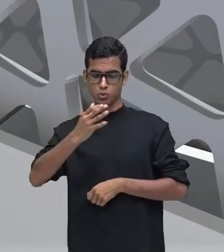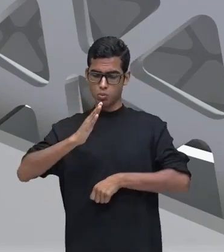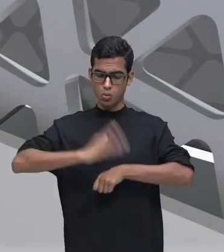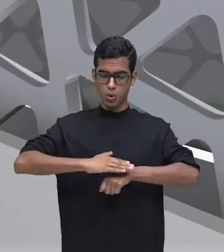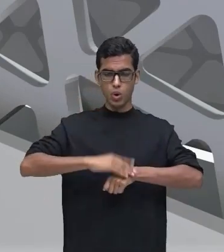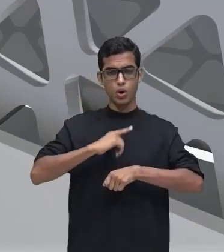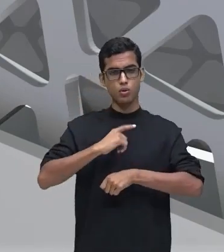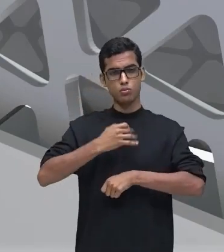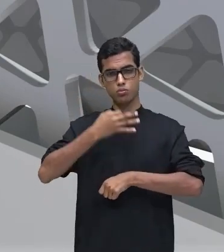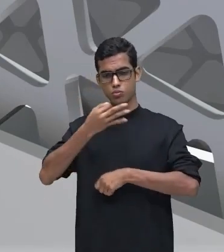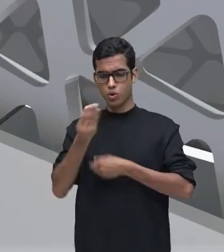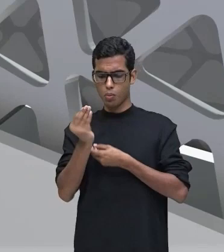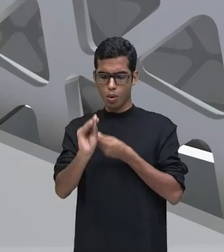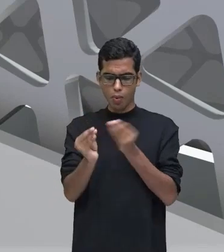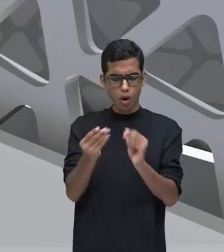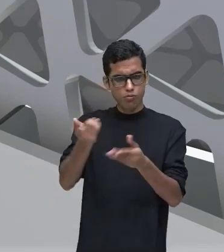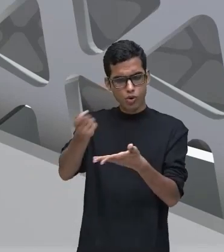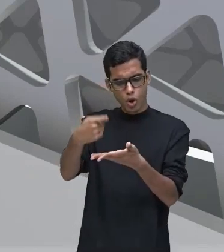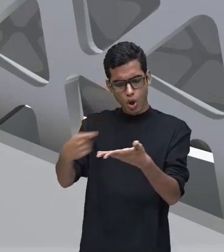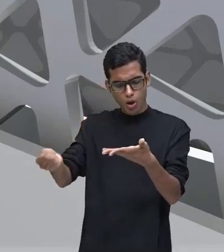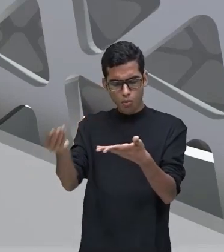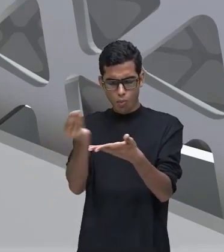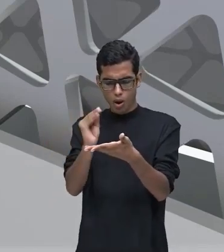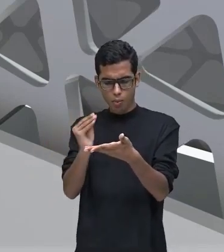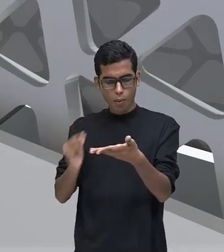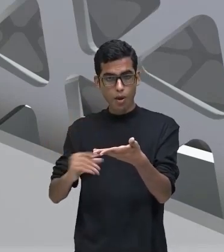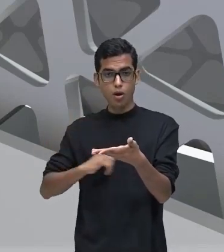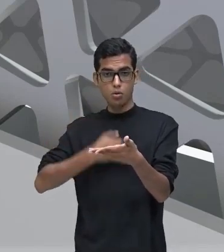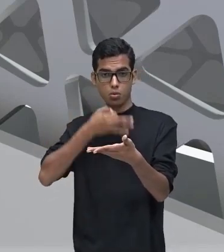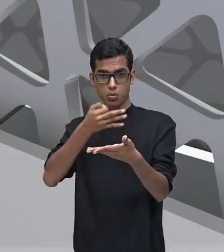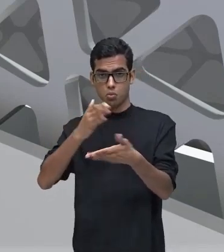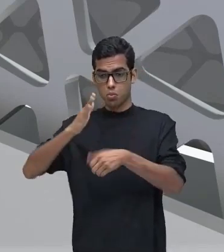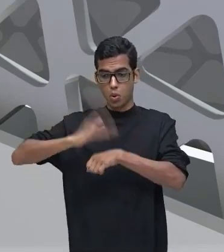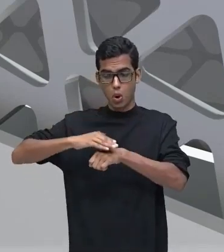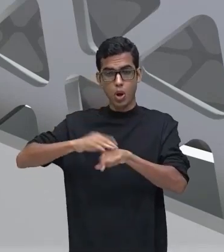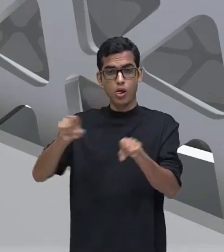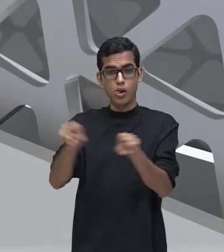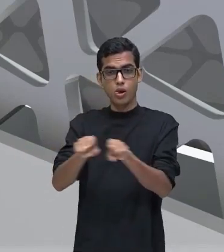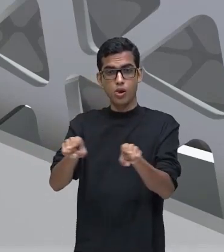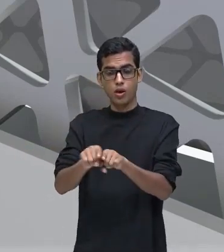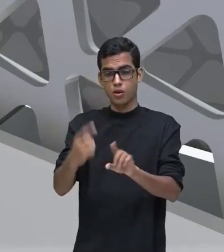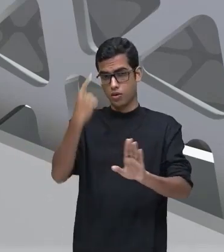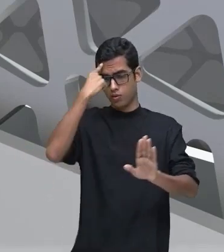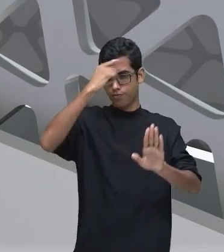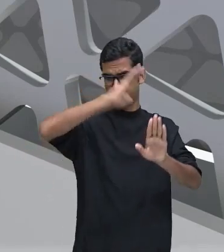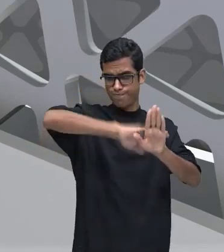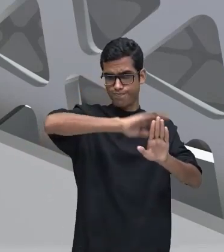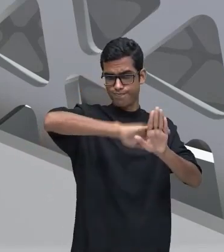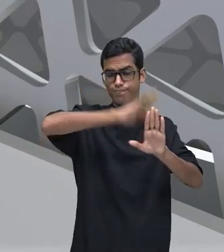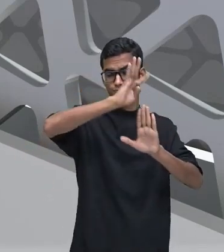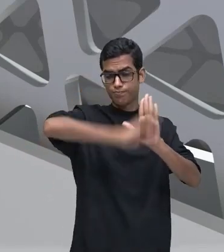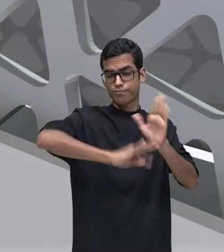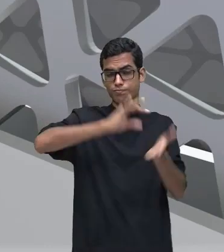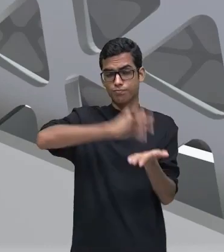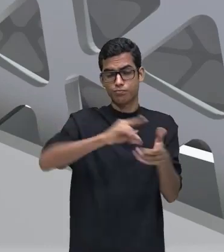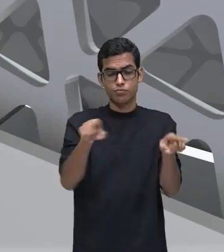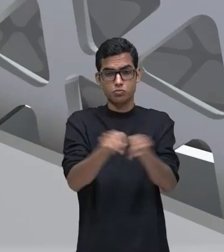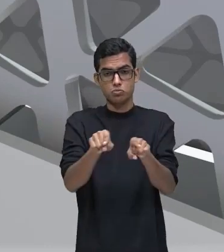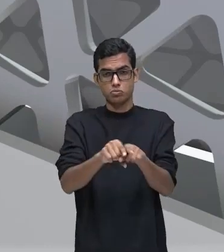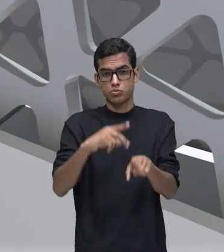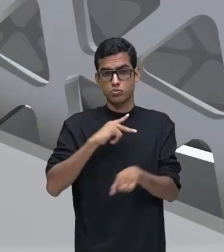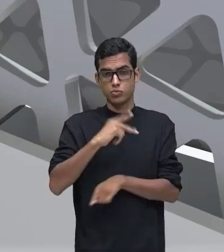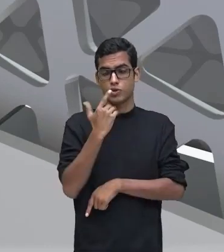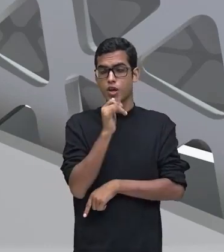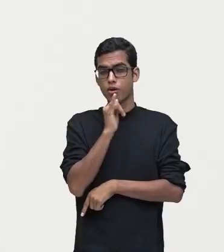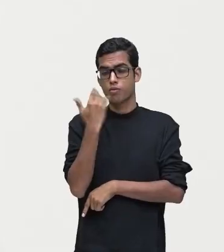as suas impressões, certo? Tornando o texto mais subjetivo, ok? Então, vamos observar um exemplo?